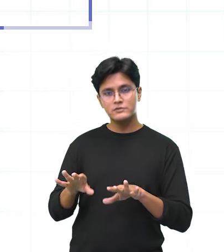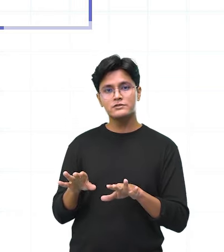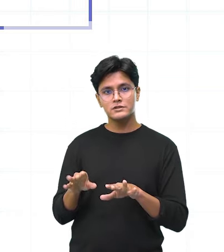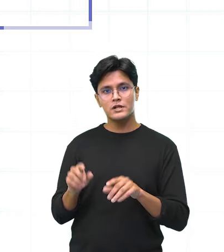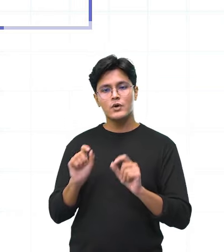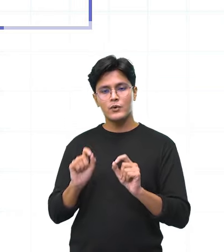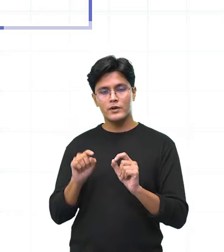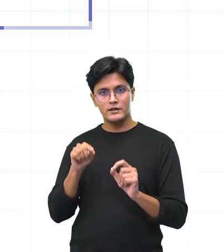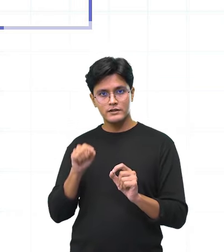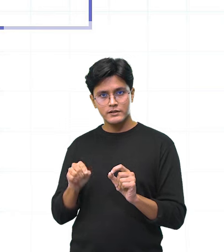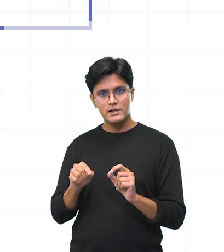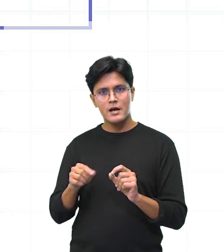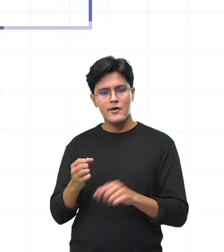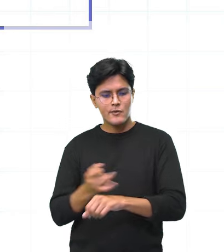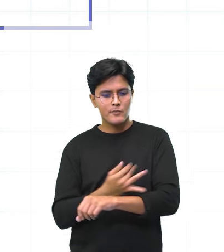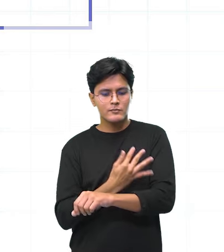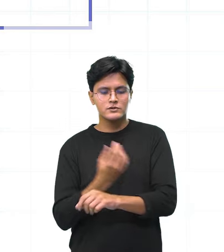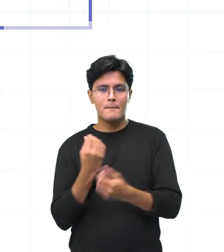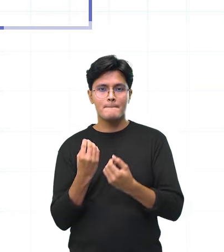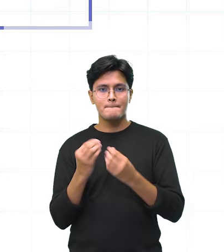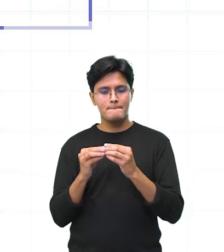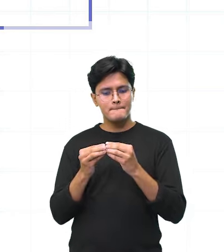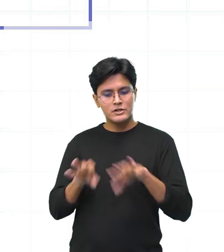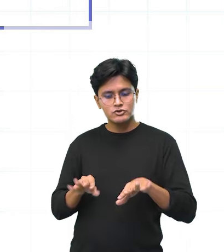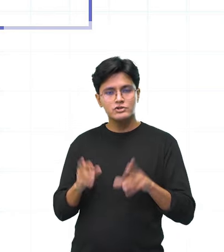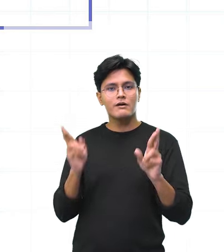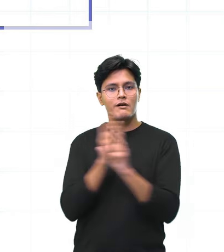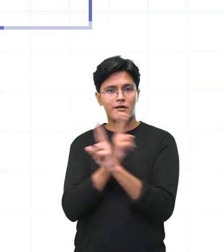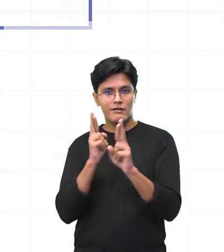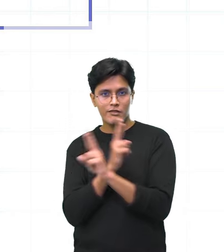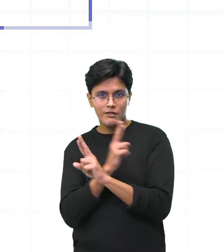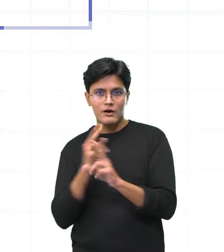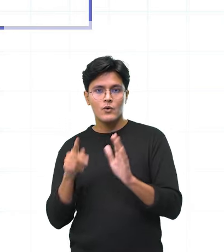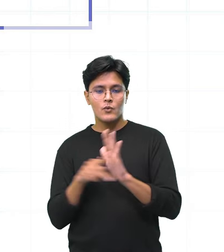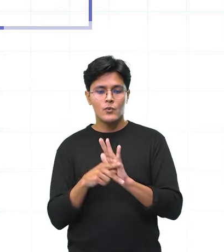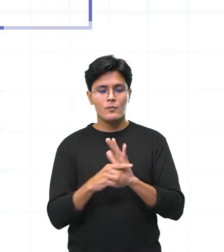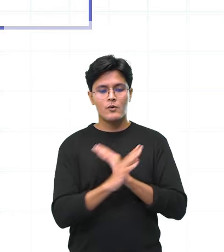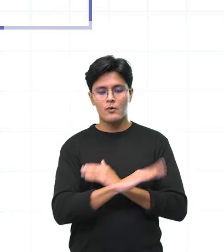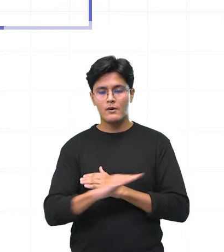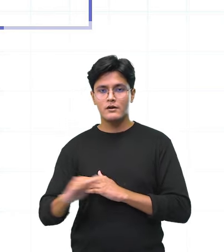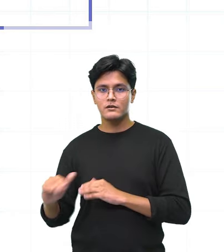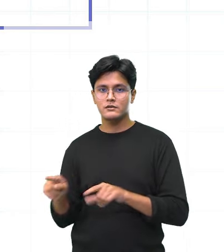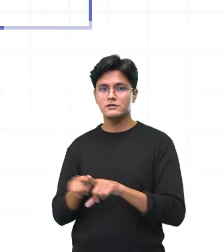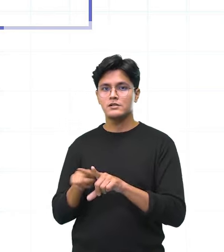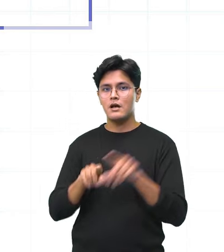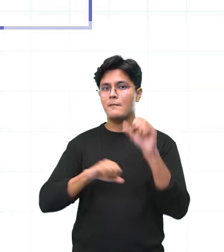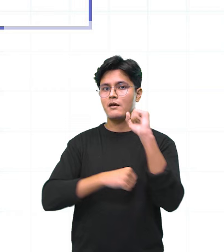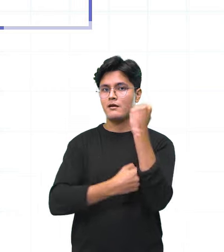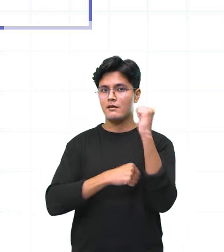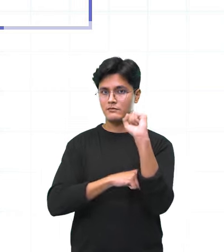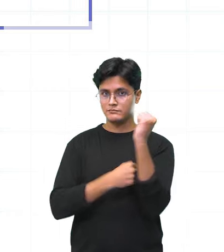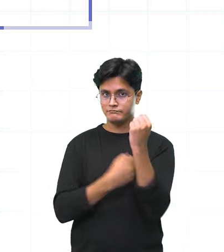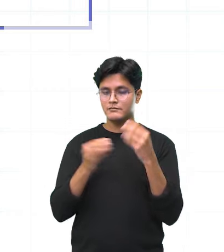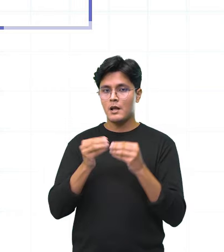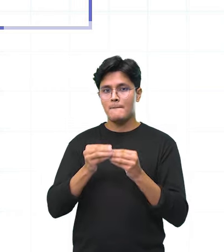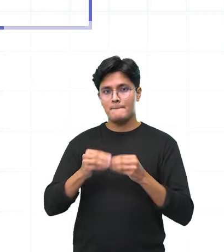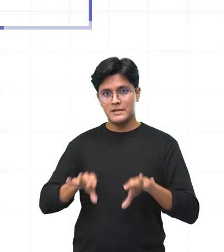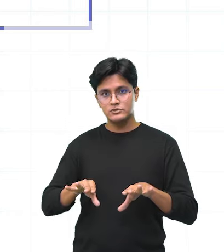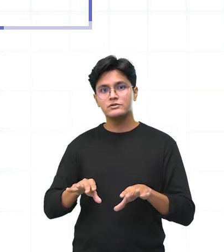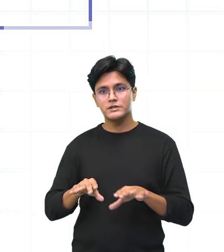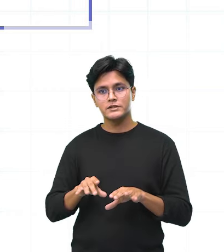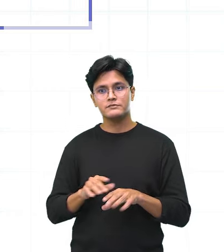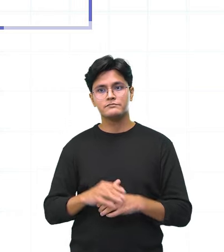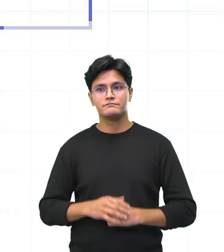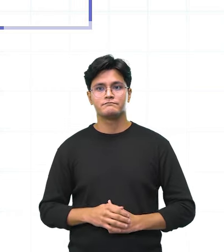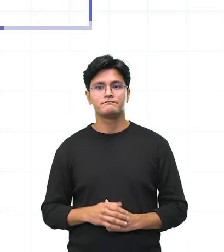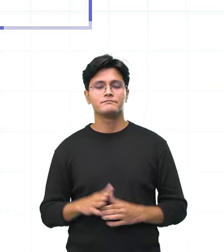crianças. Olha só, e ter impactos cognitivos, afetivos e psicomotor, enfatizou lá a Marlúcia,